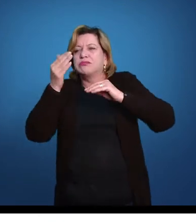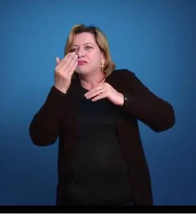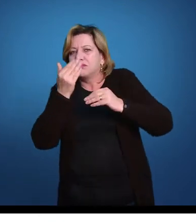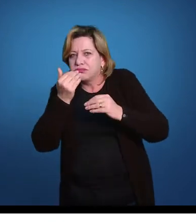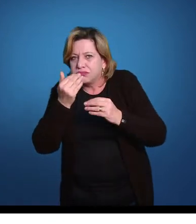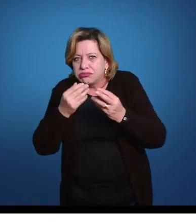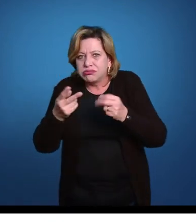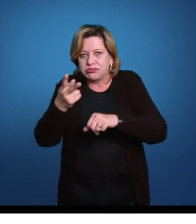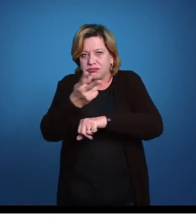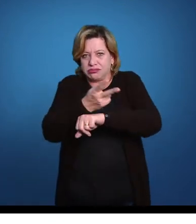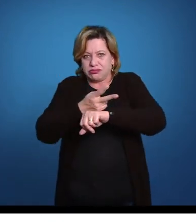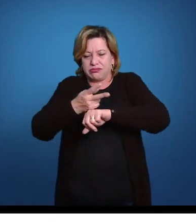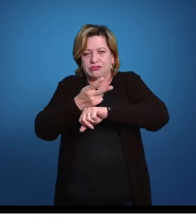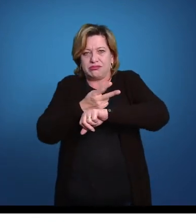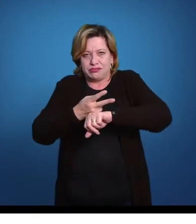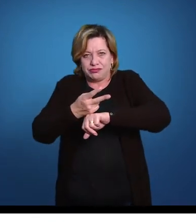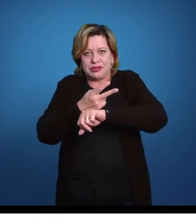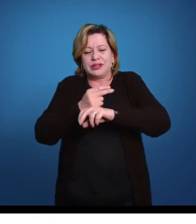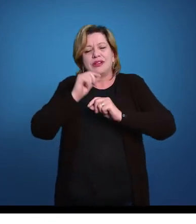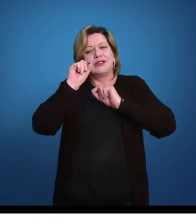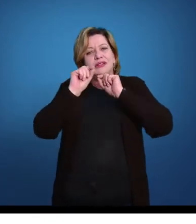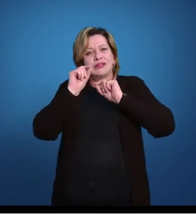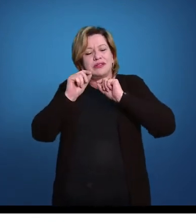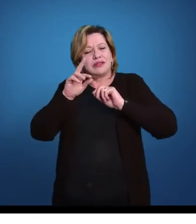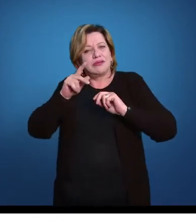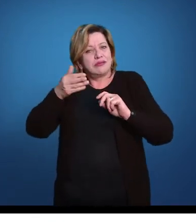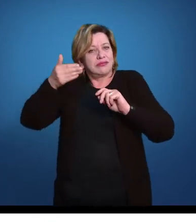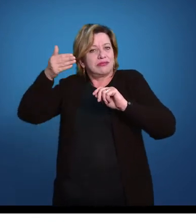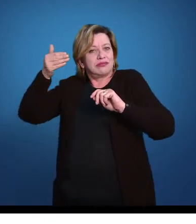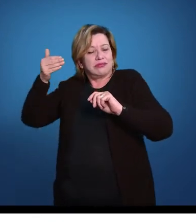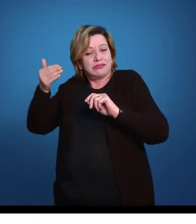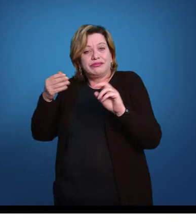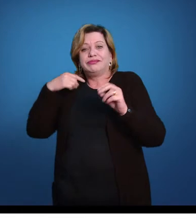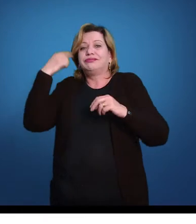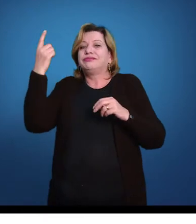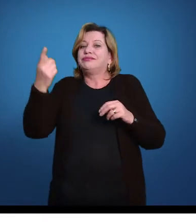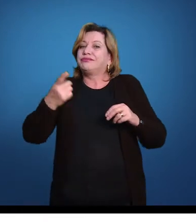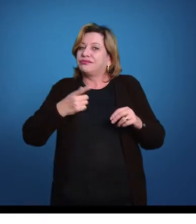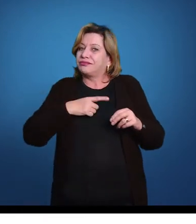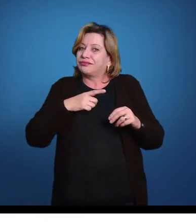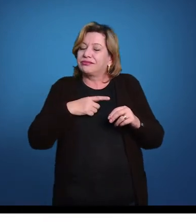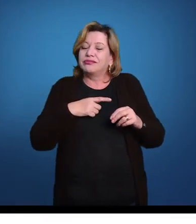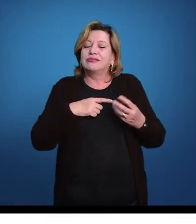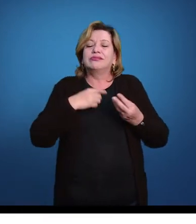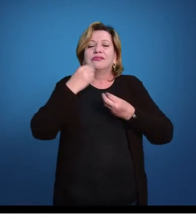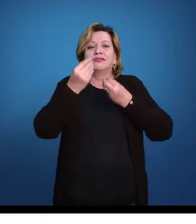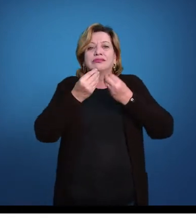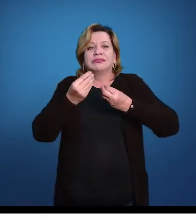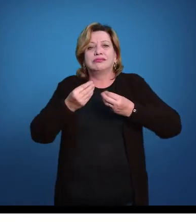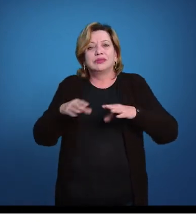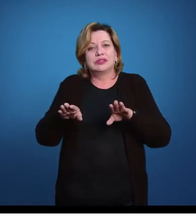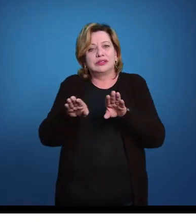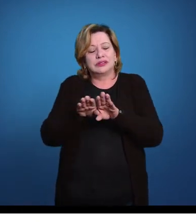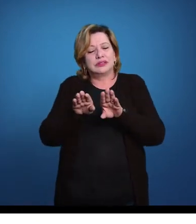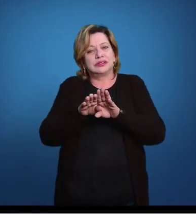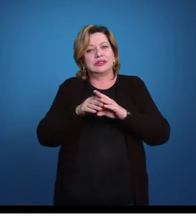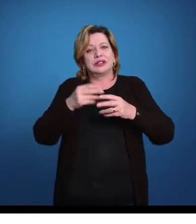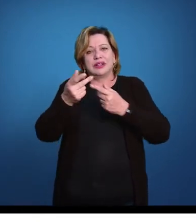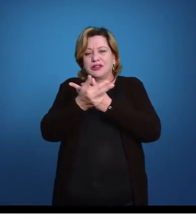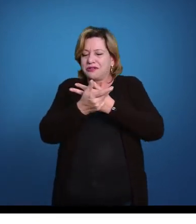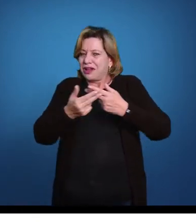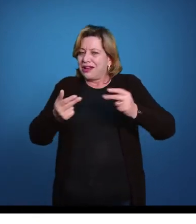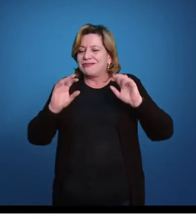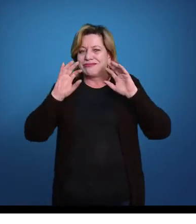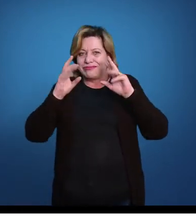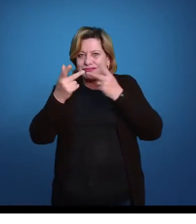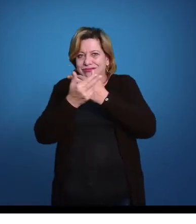ancestral, o mesmo hábito alimentar que aparece no ancestral dos vertebrados, que aparece no ancestral dos cordados, nos hemicordados,